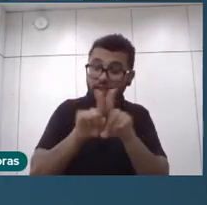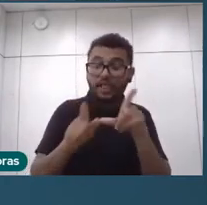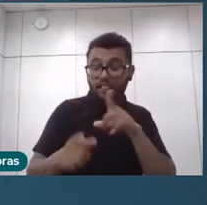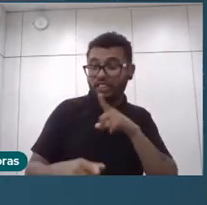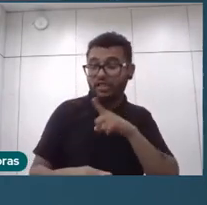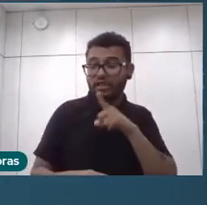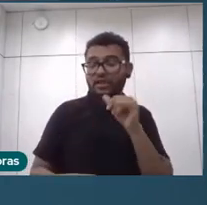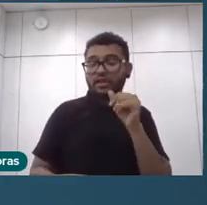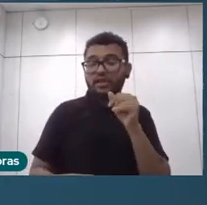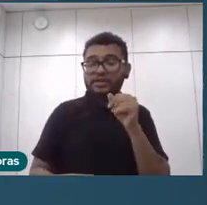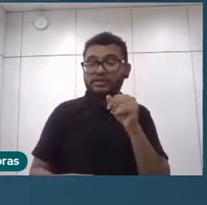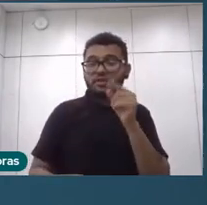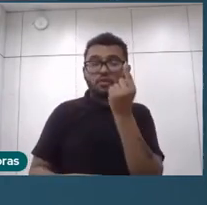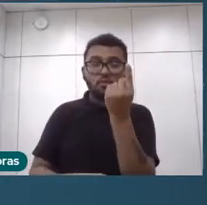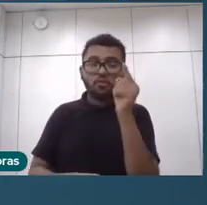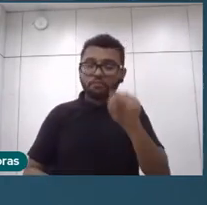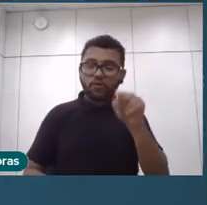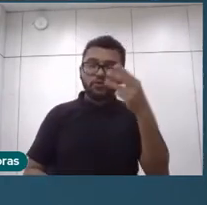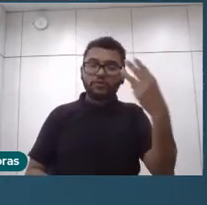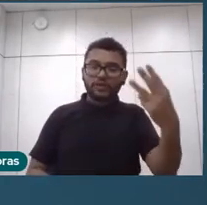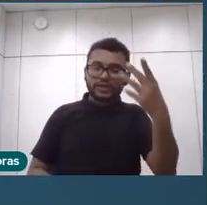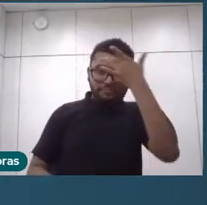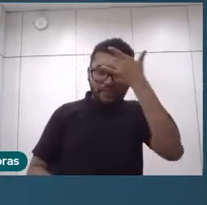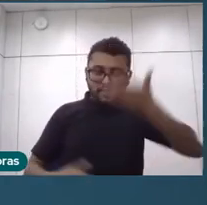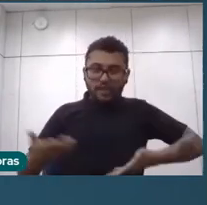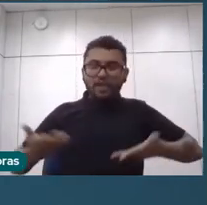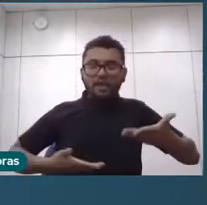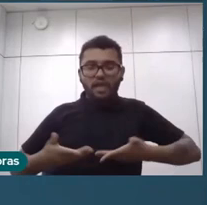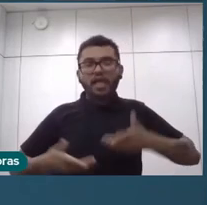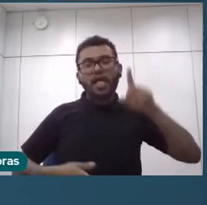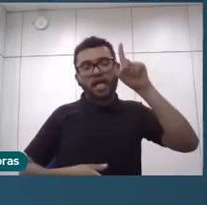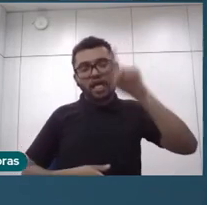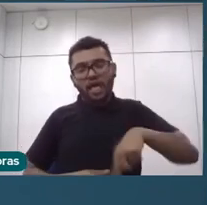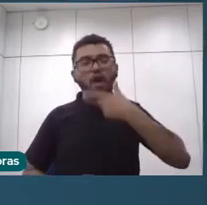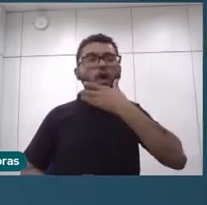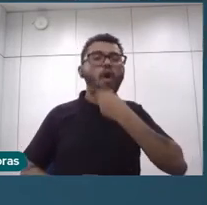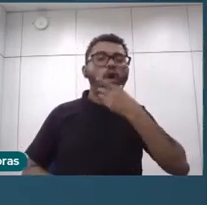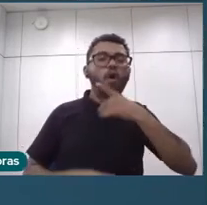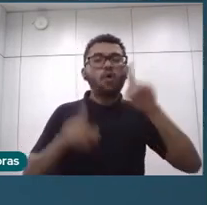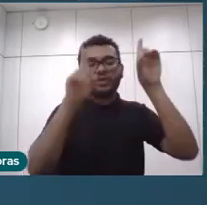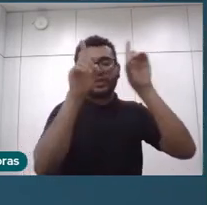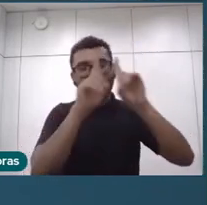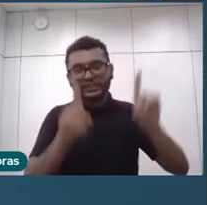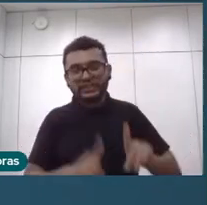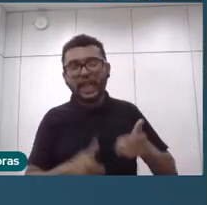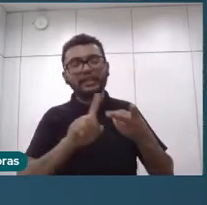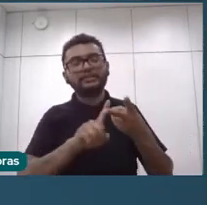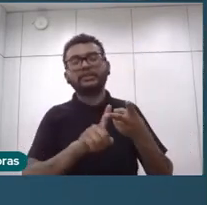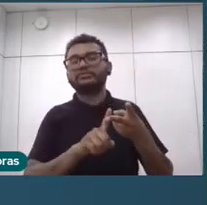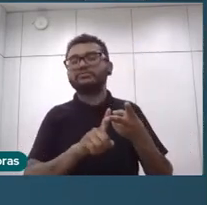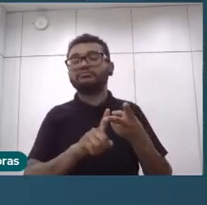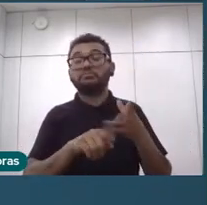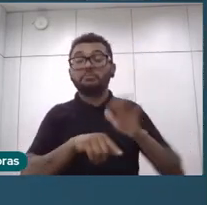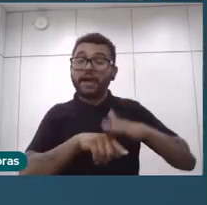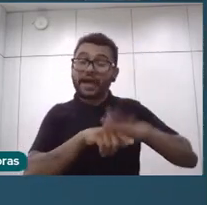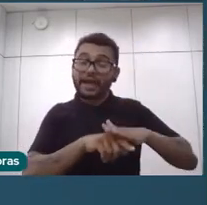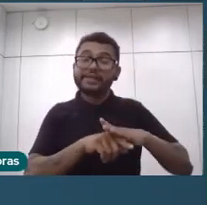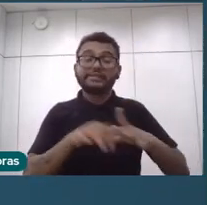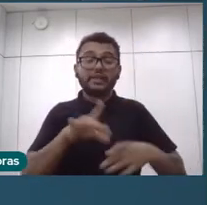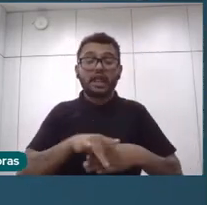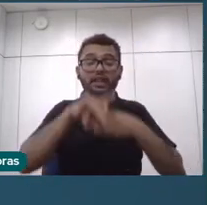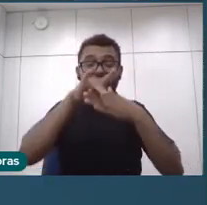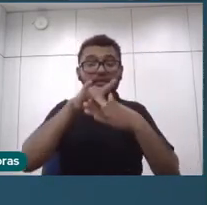1,3% dos servidores homens com deficiência, sendo que na média de liderança